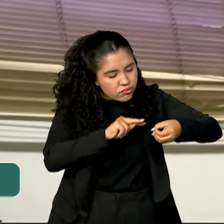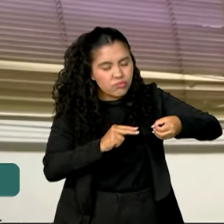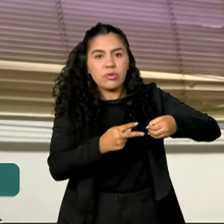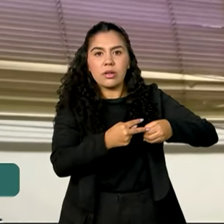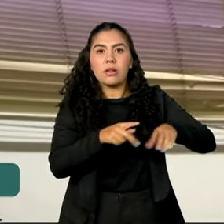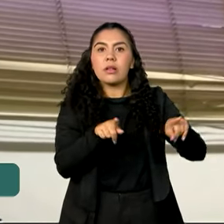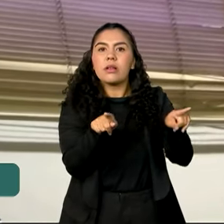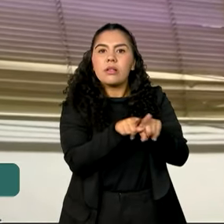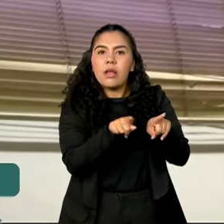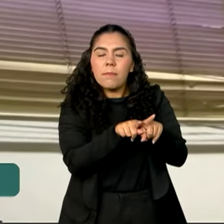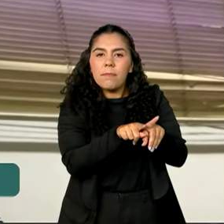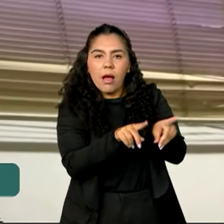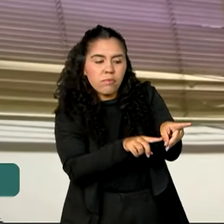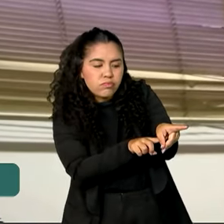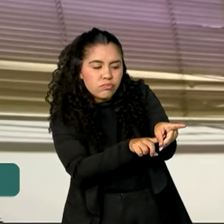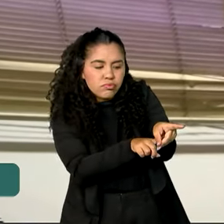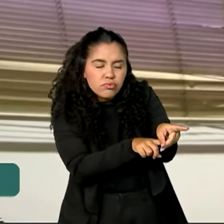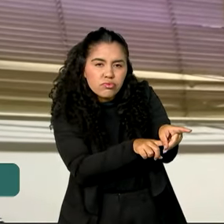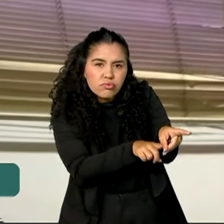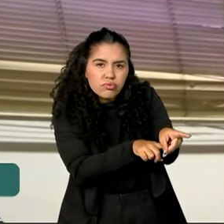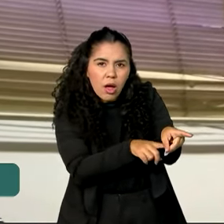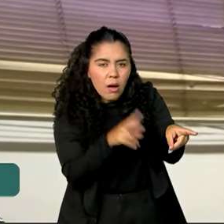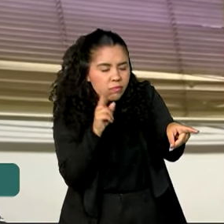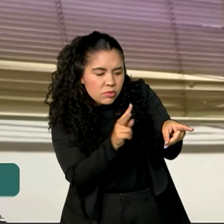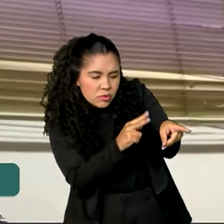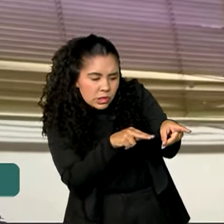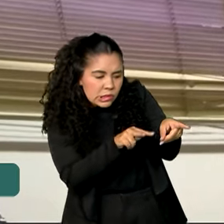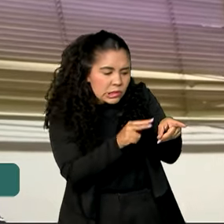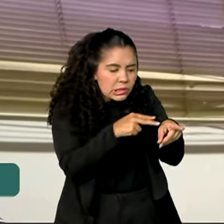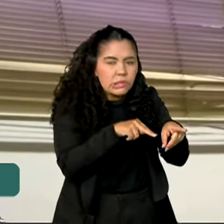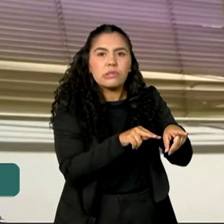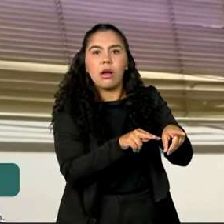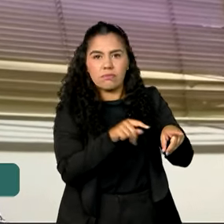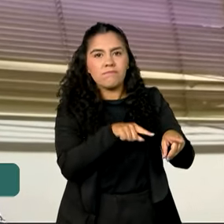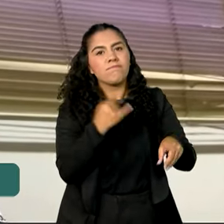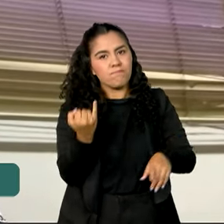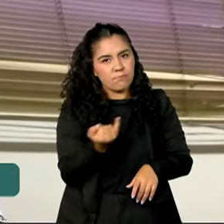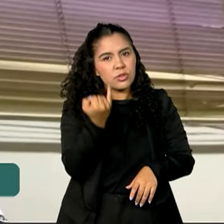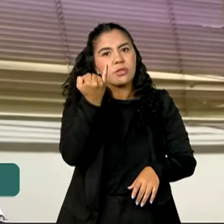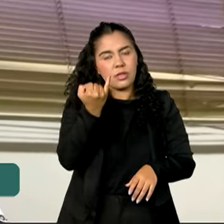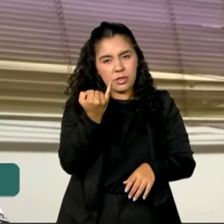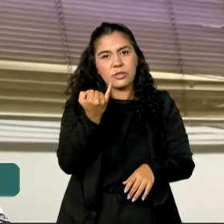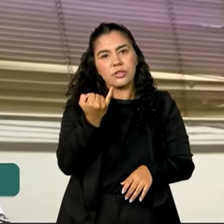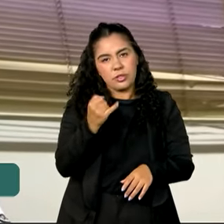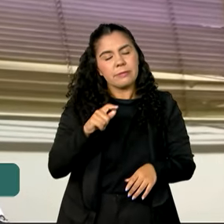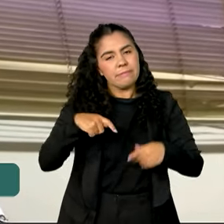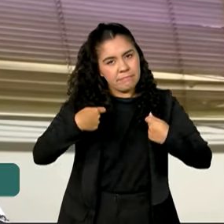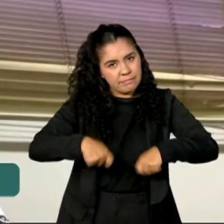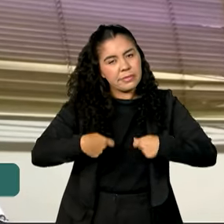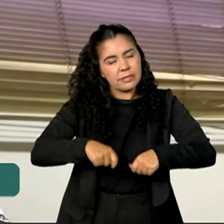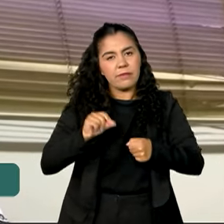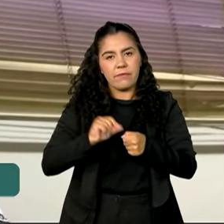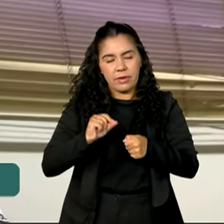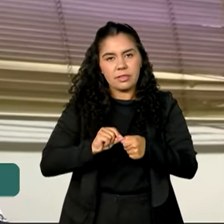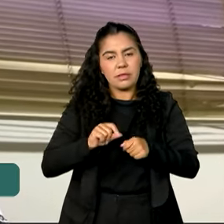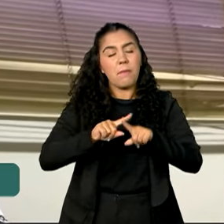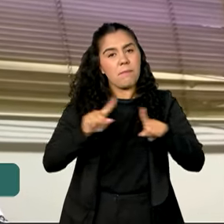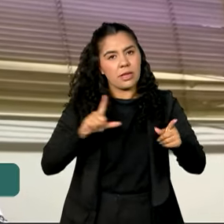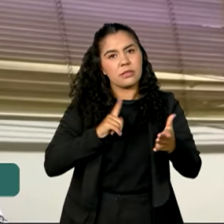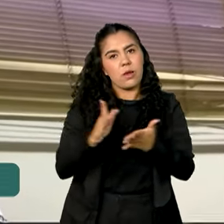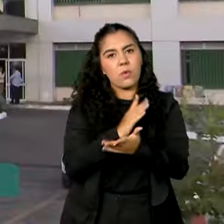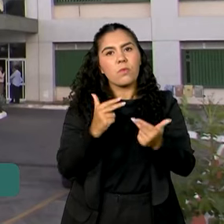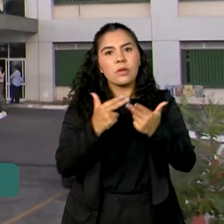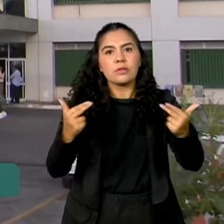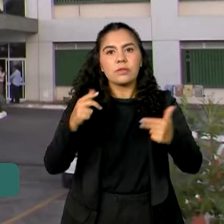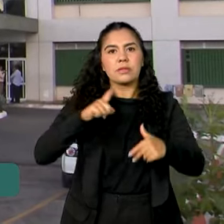toque retal, quando começa a se suspeitar, é importante o exame, não podemos abrir mão dele, mas existem coisas mais